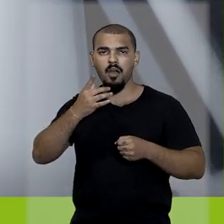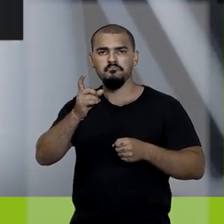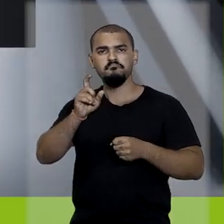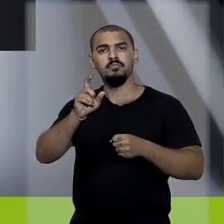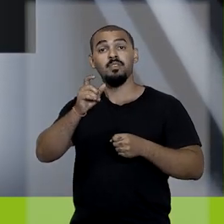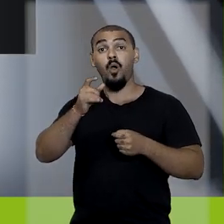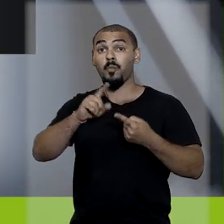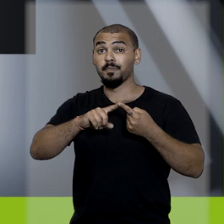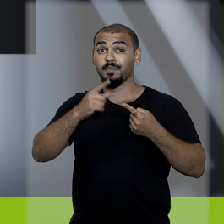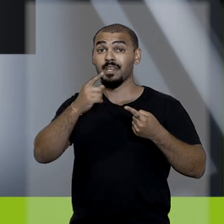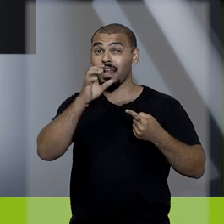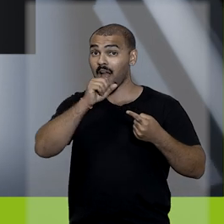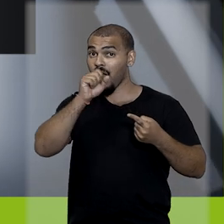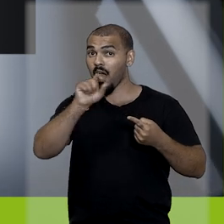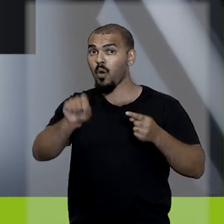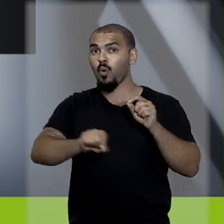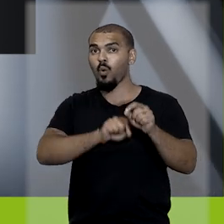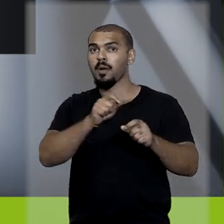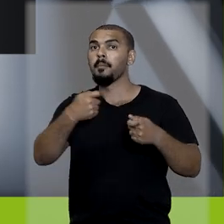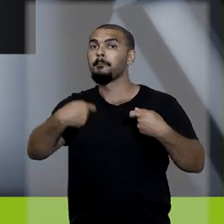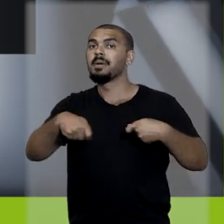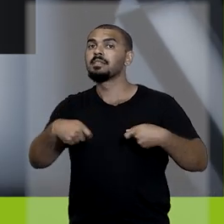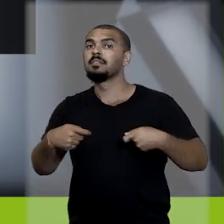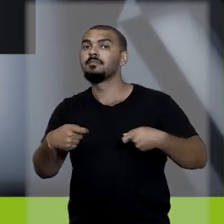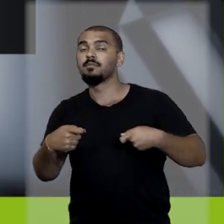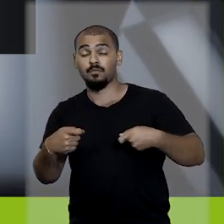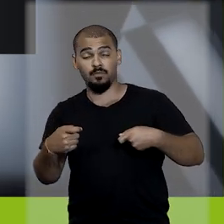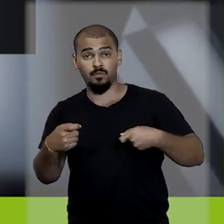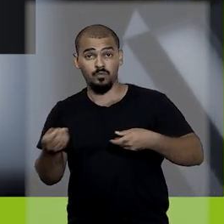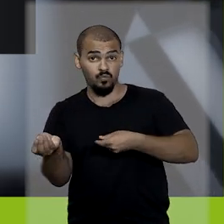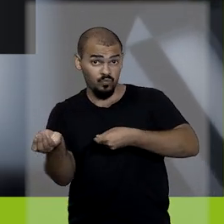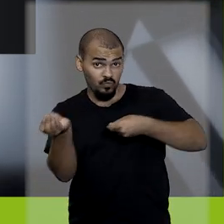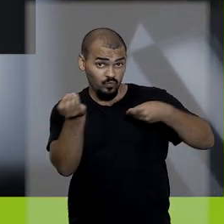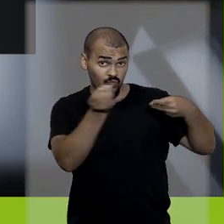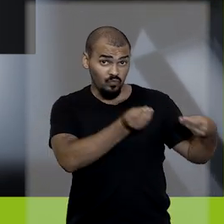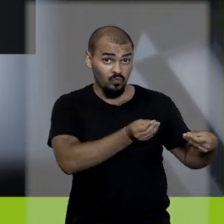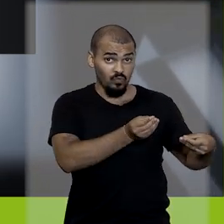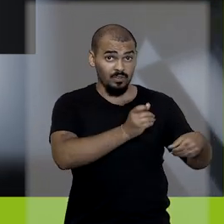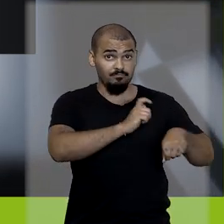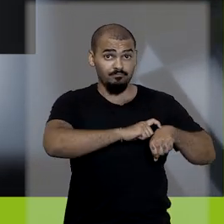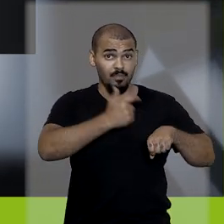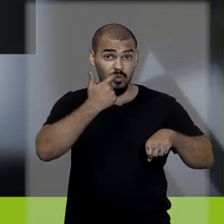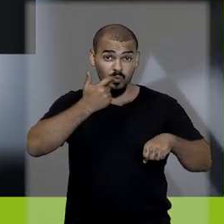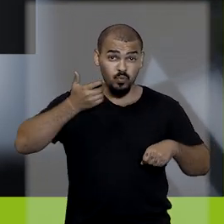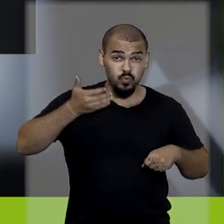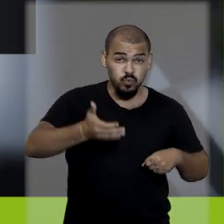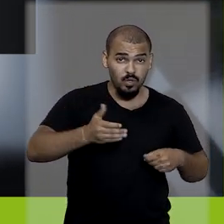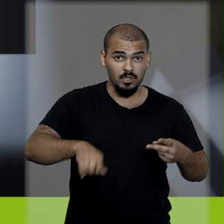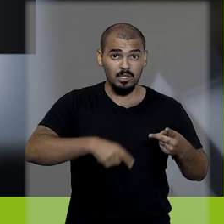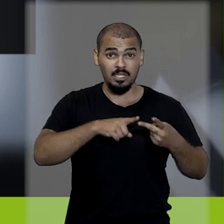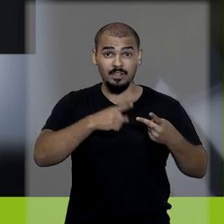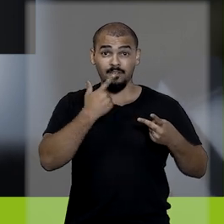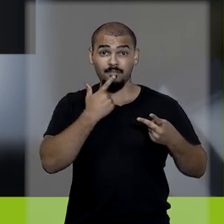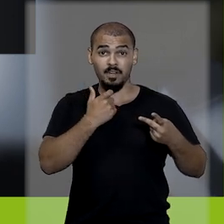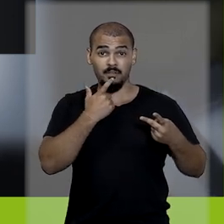identificação, laranja indicando o processo para devolver com prazo de retorno a vencer.